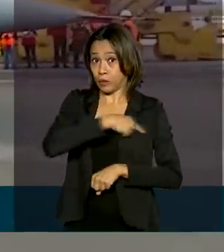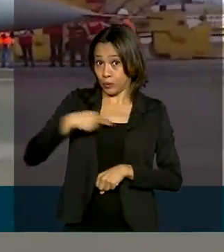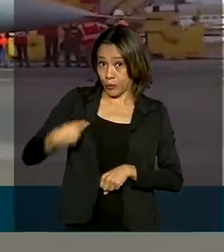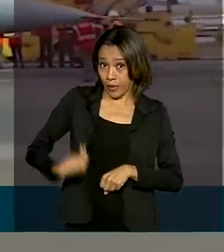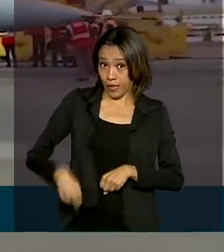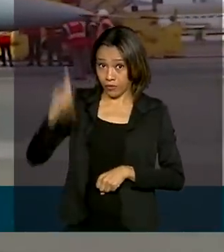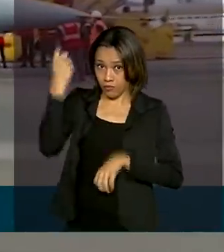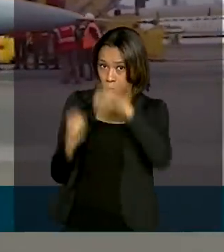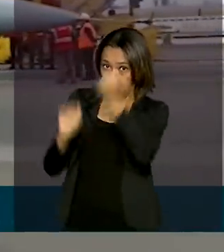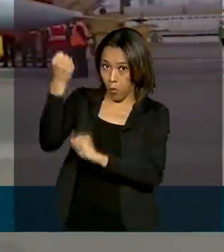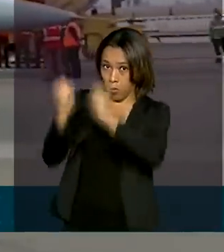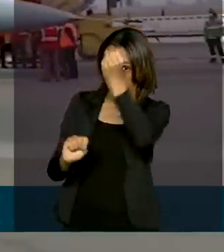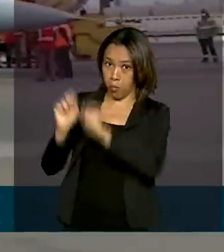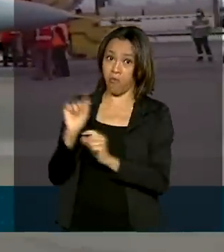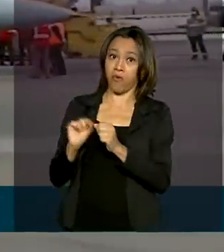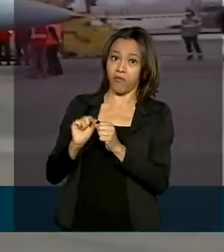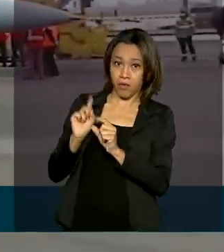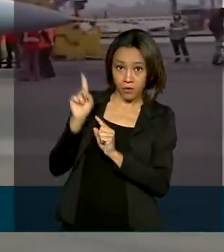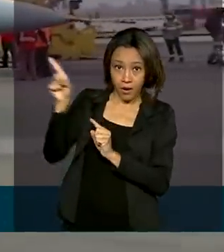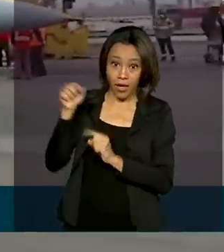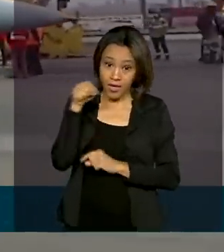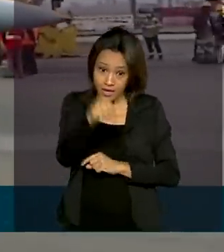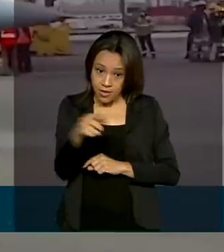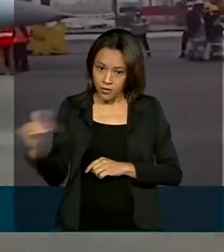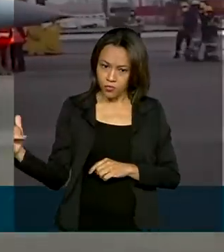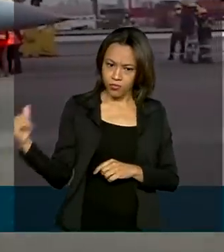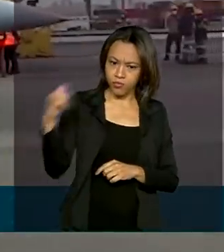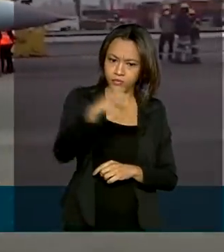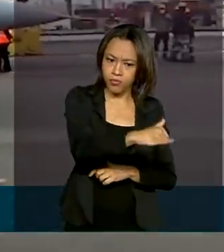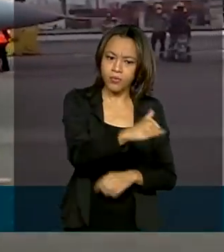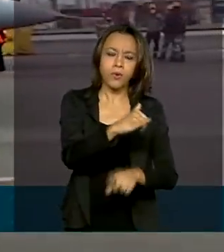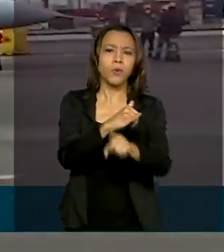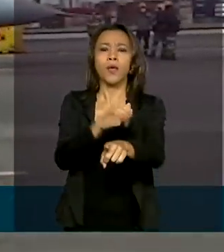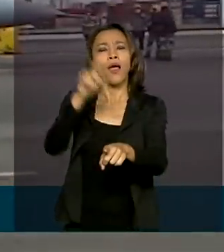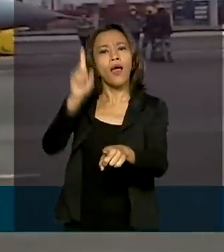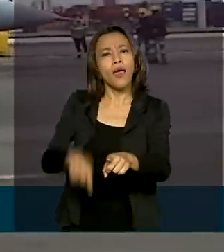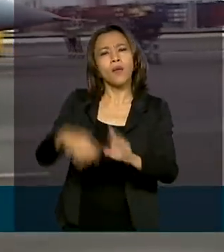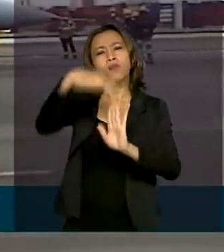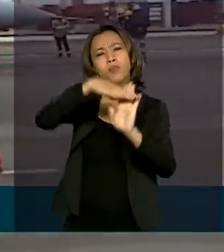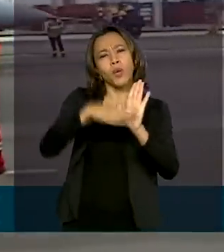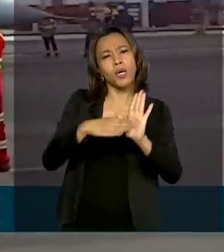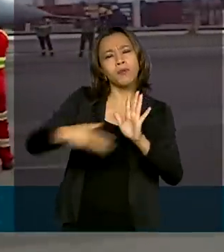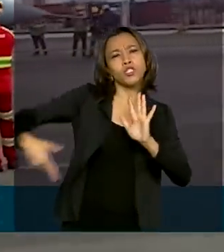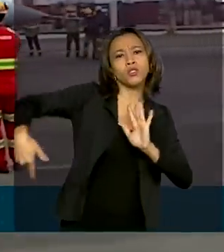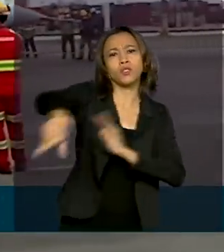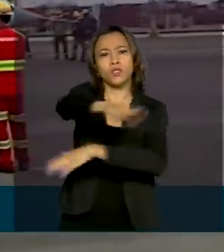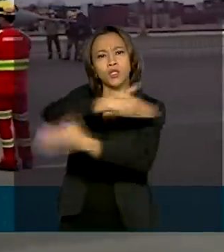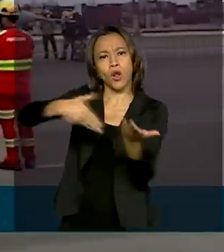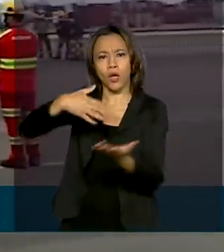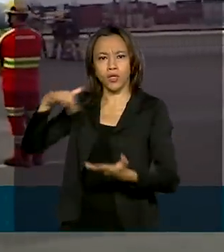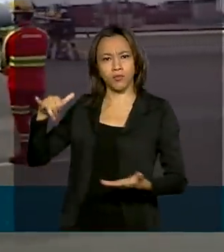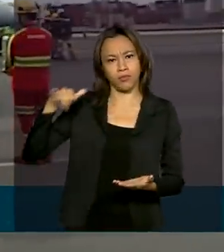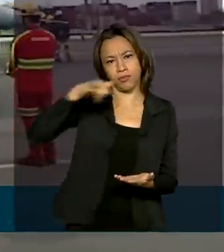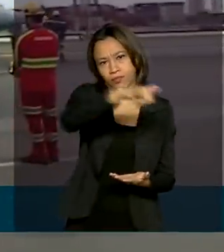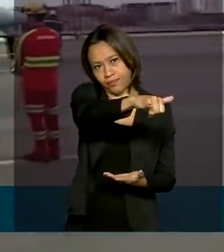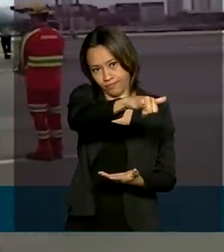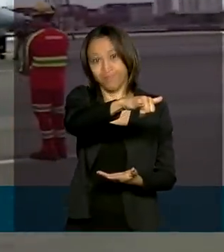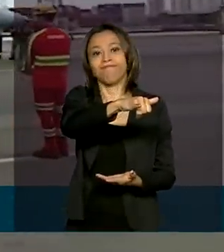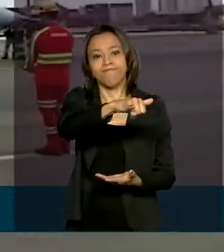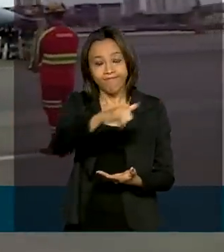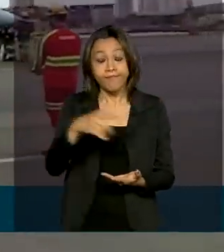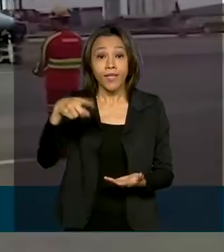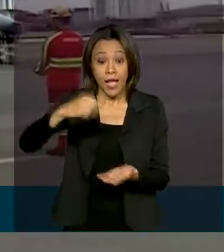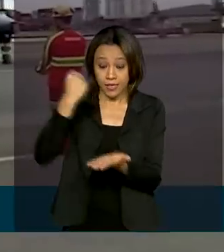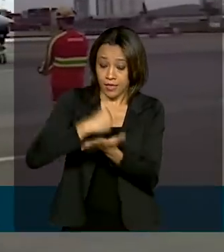pela empresa Saab. O Gripen F-39 integra o programa de renovação da frota de caças da Força Aérea. A